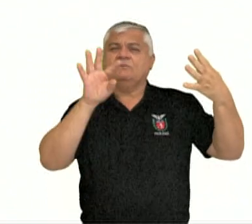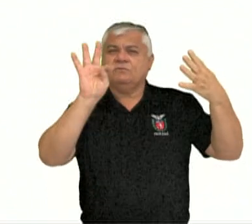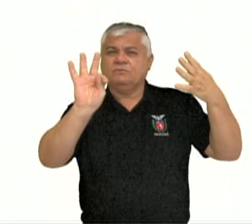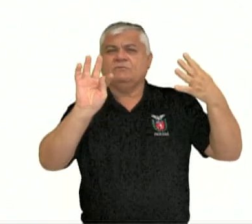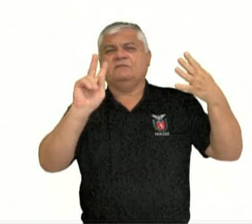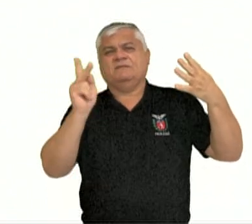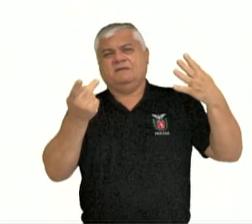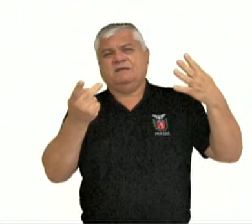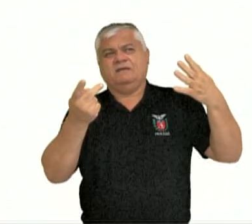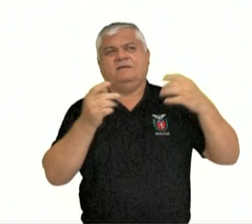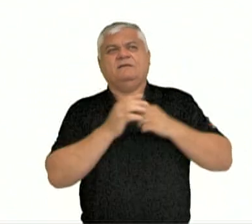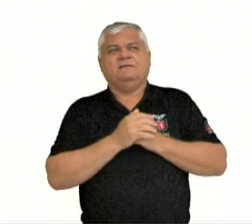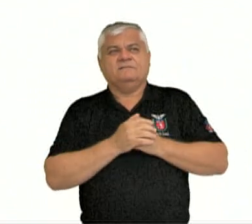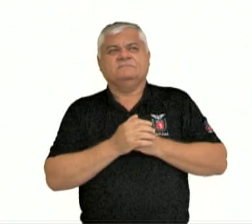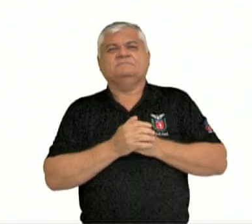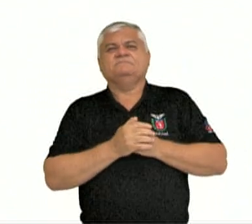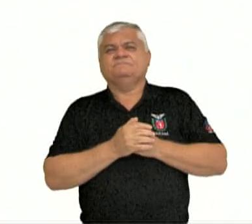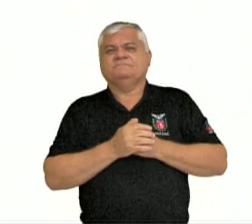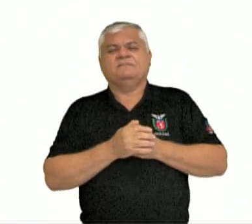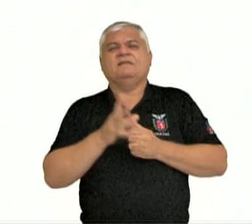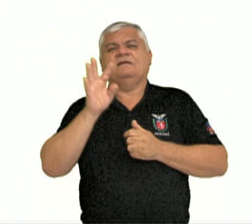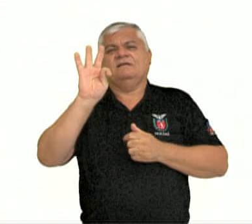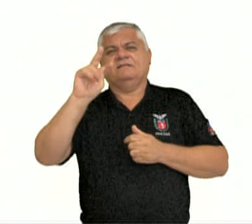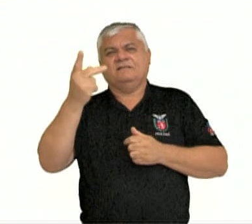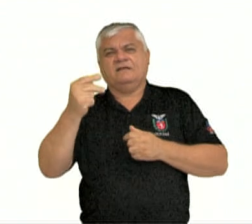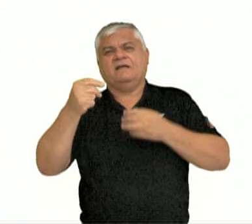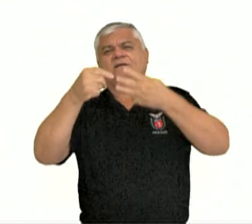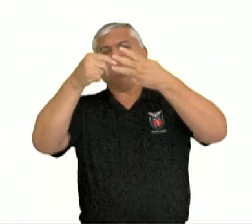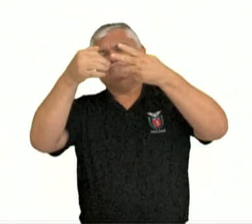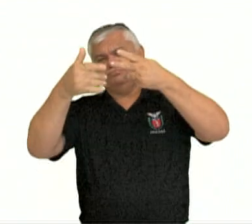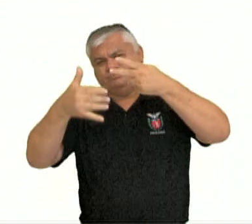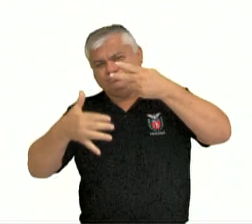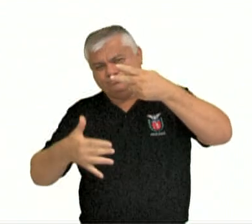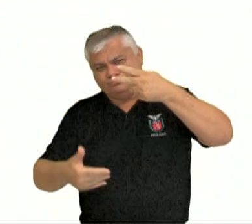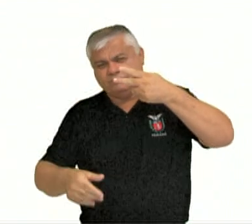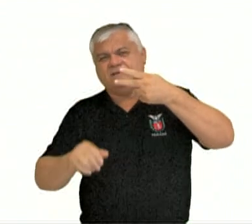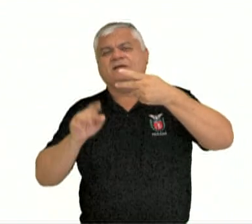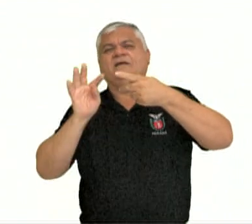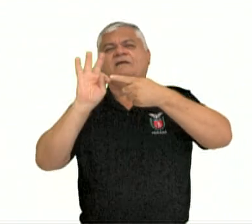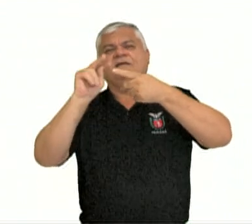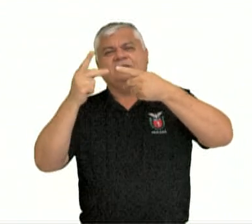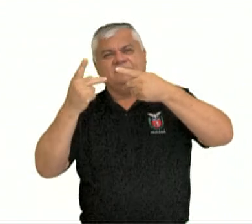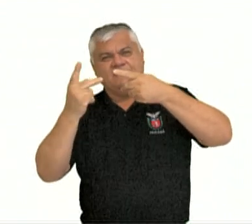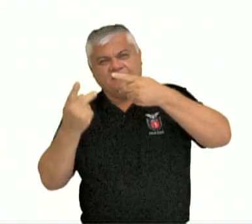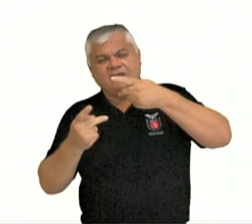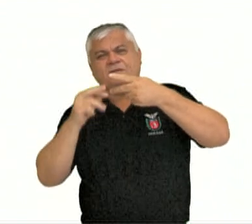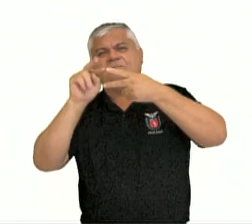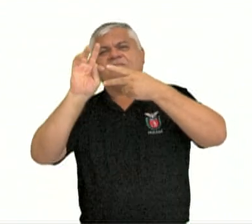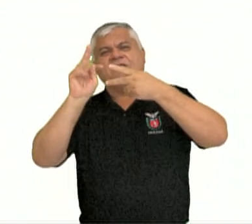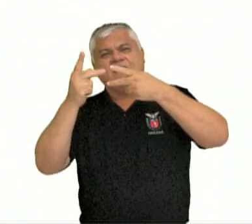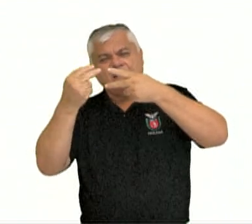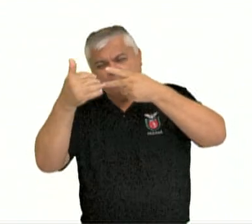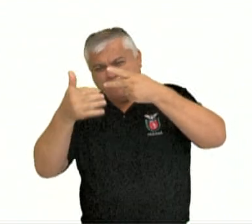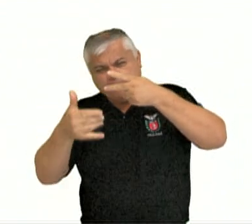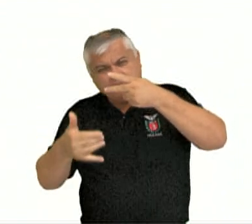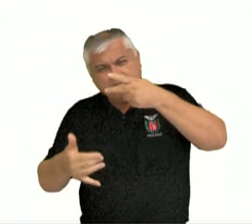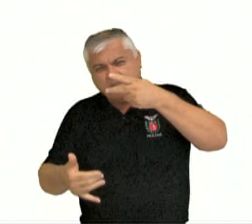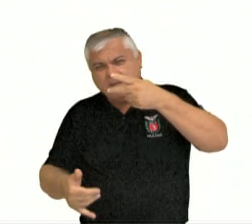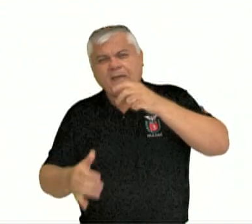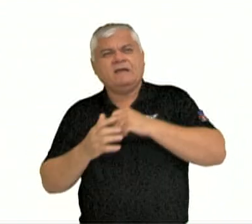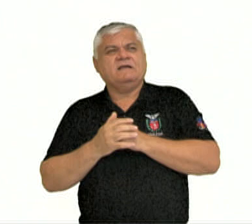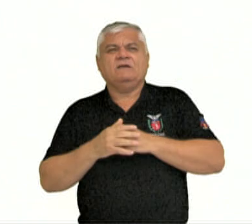4, eu coloco o quarto, eu coloco TH. Fortieth, fiftieth, sixtieth,